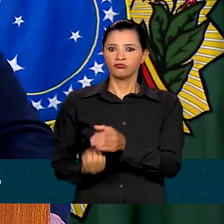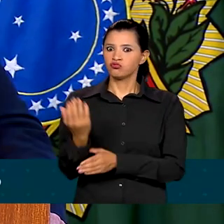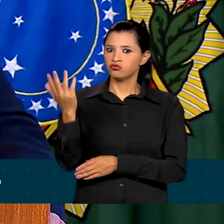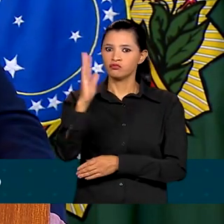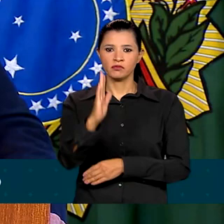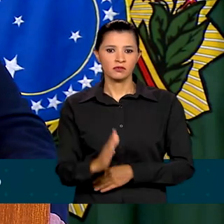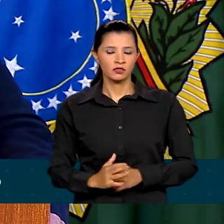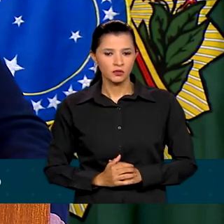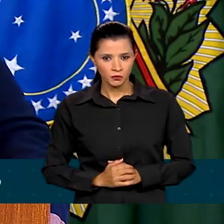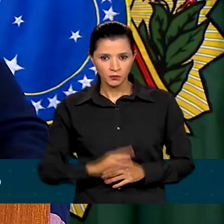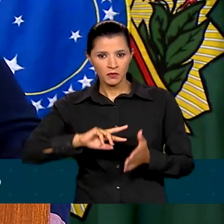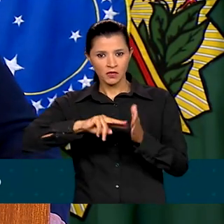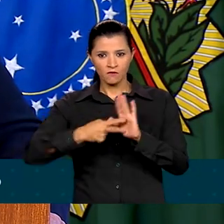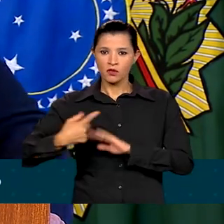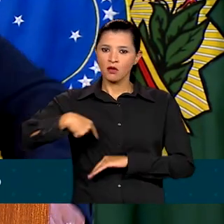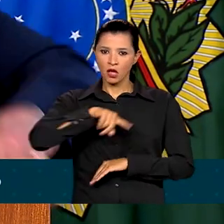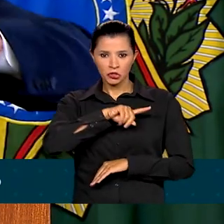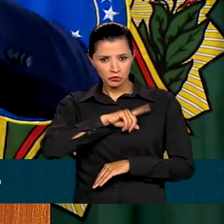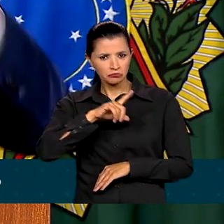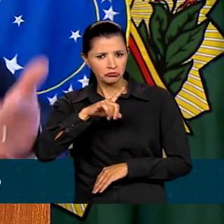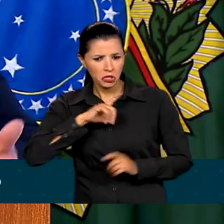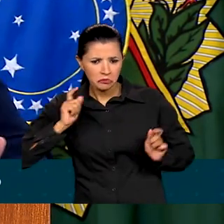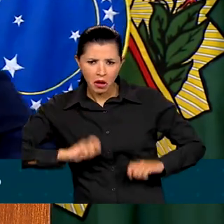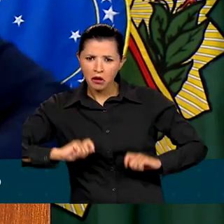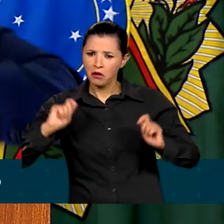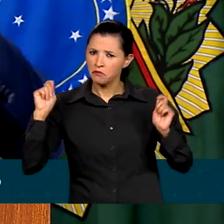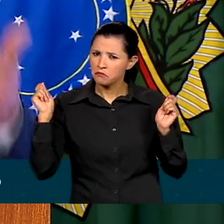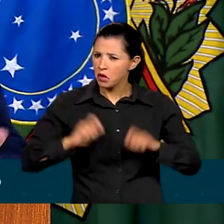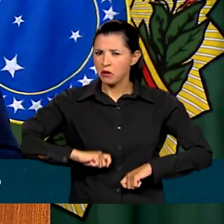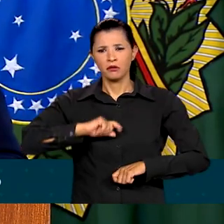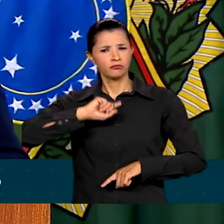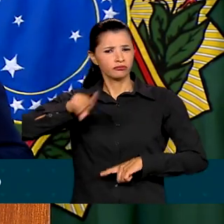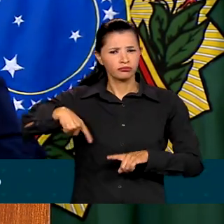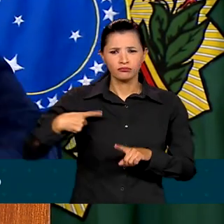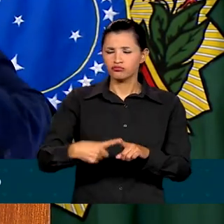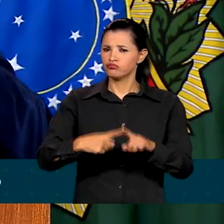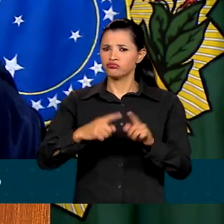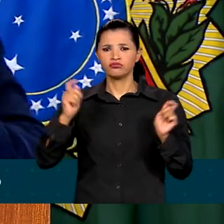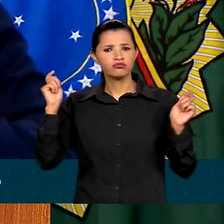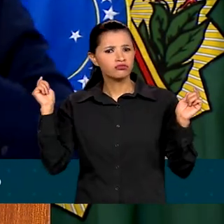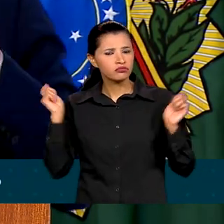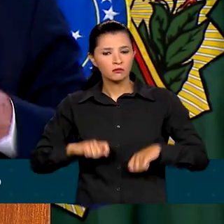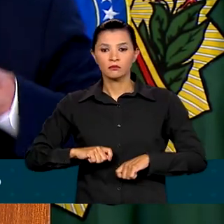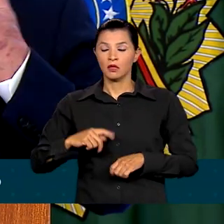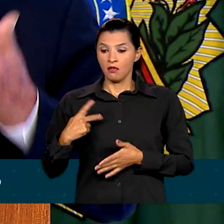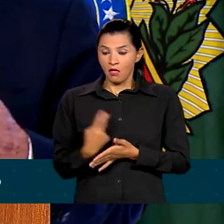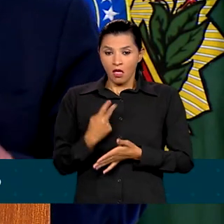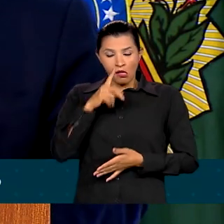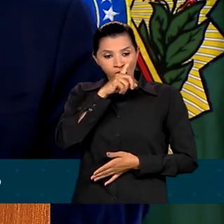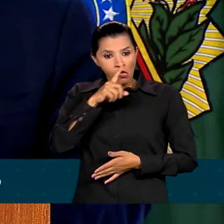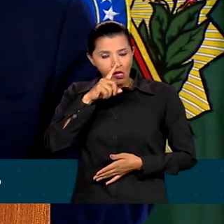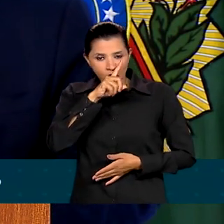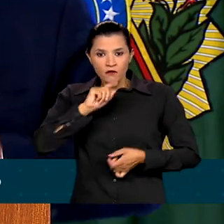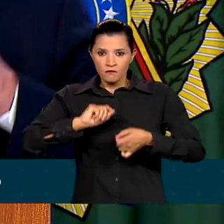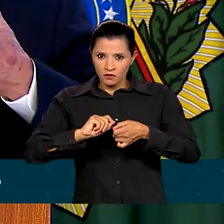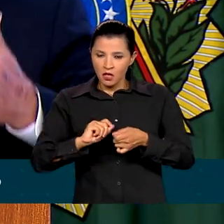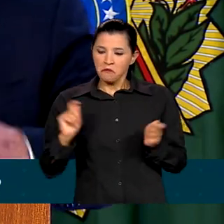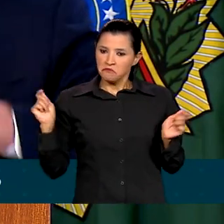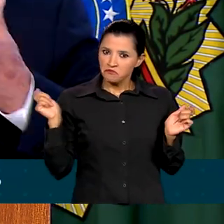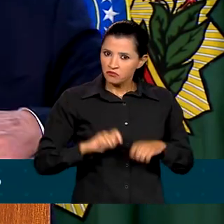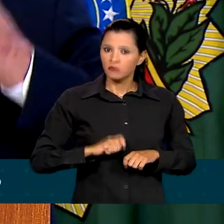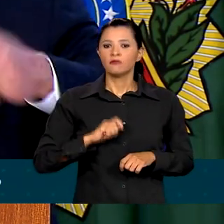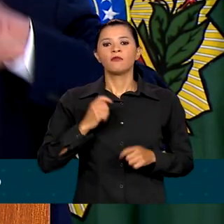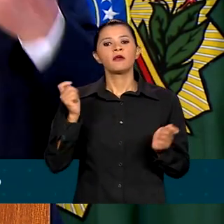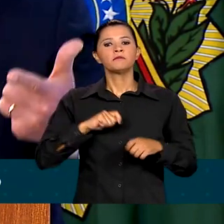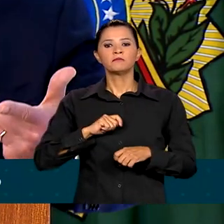Significa que nós temos chances e mais chances e mais chances. Cada erro que a gente cometer, a gente